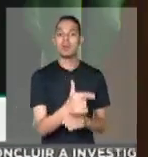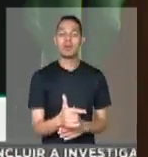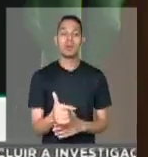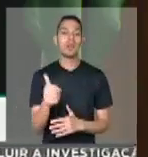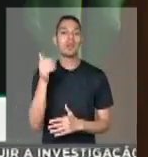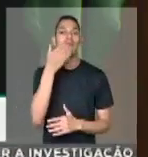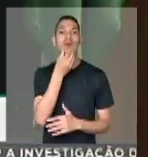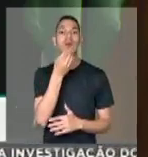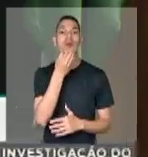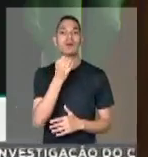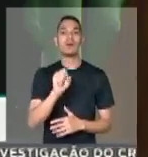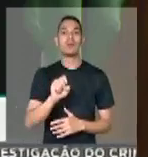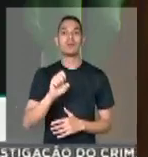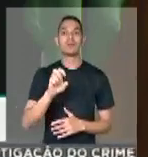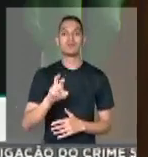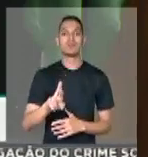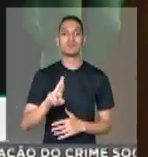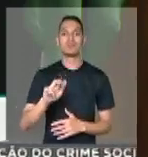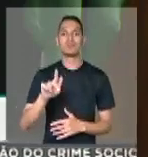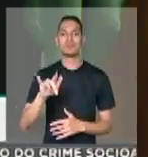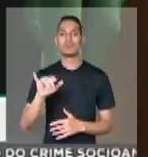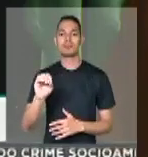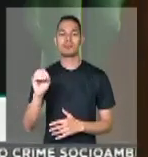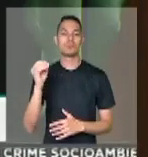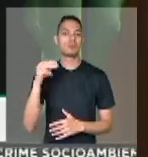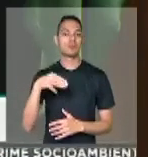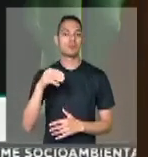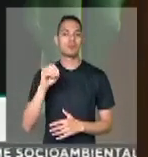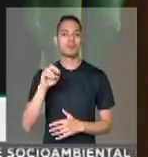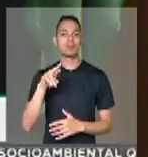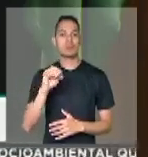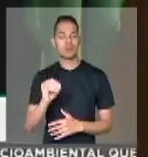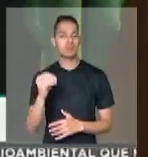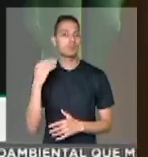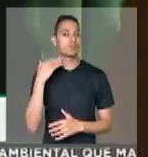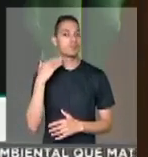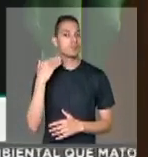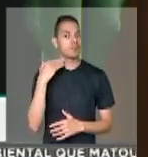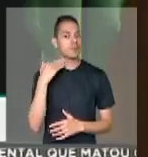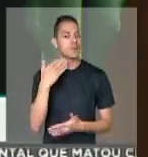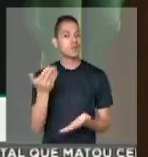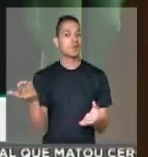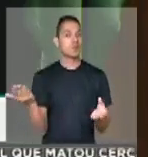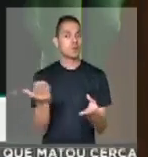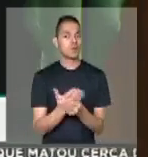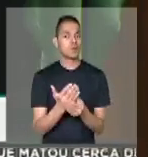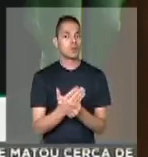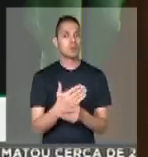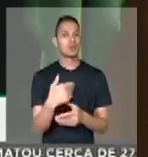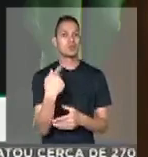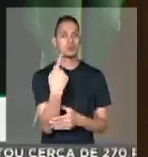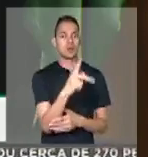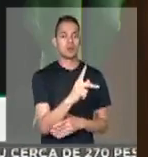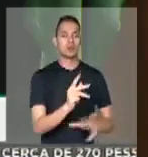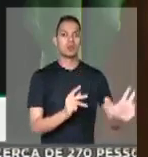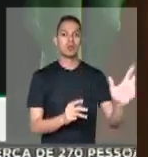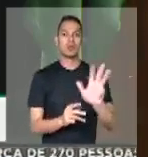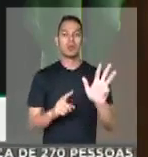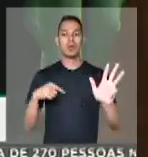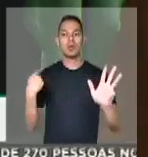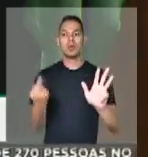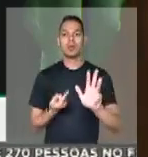então juiz Sérgio Moro na condução do processo que envolve o presidente Lula. Nós aqui dessa